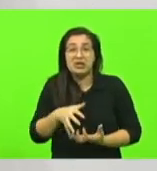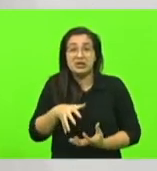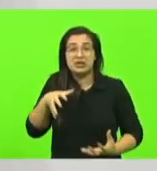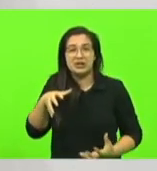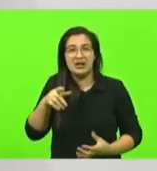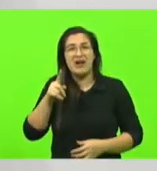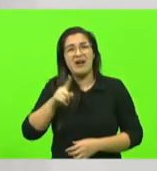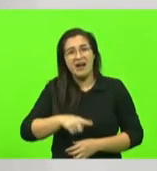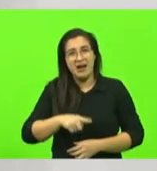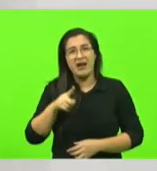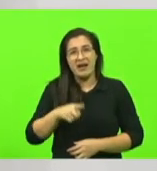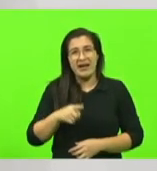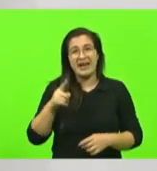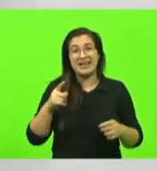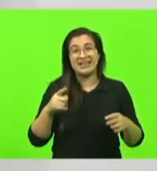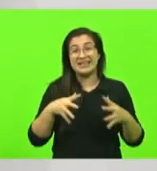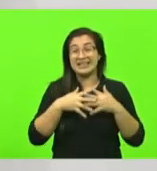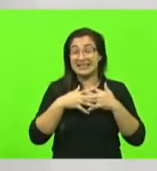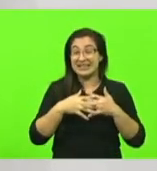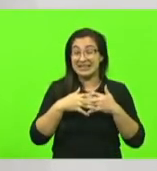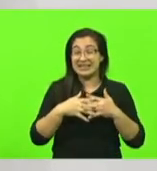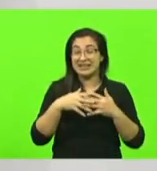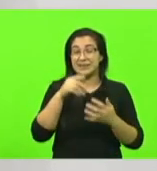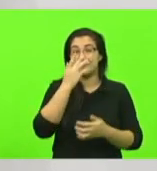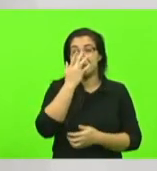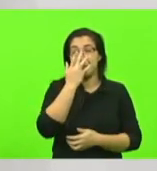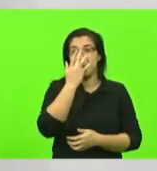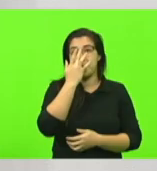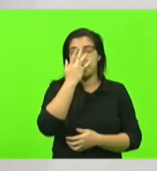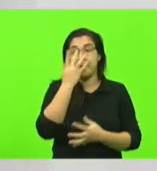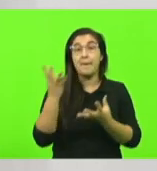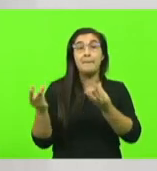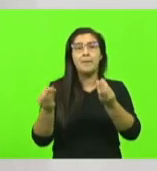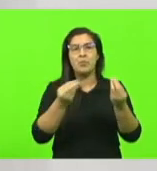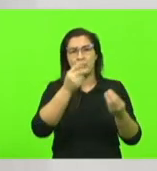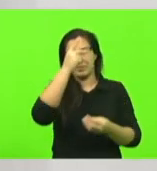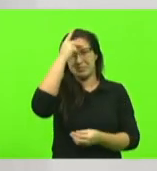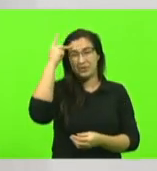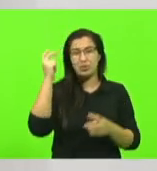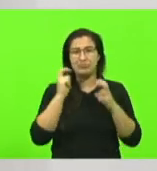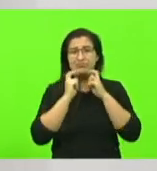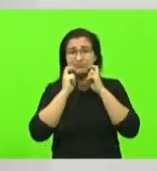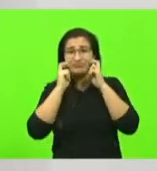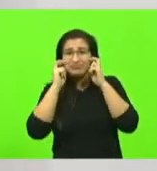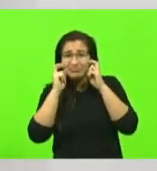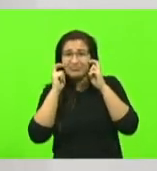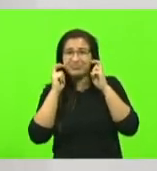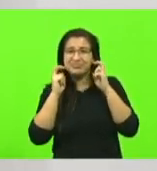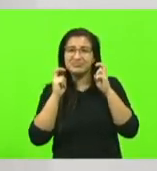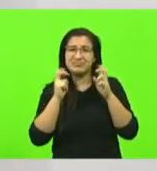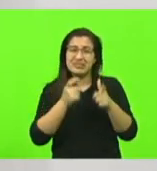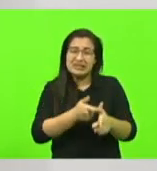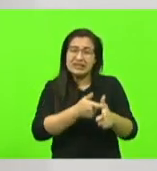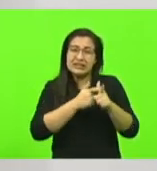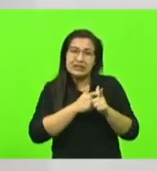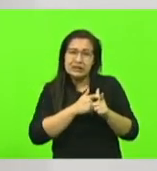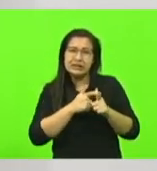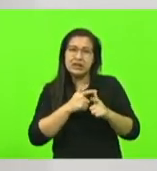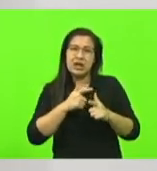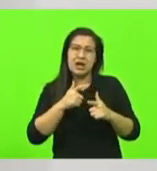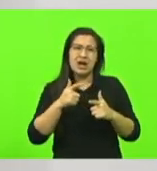momento complicado muitas pessoas por vergonha por dívida por outro problema